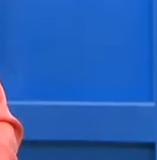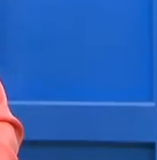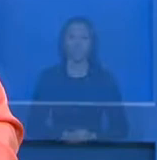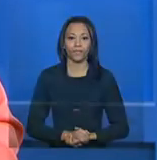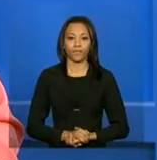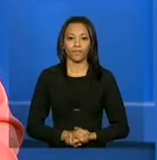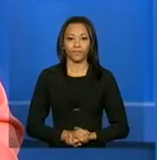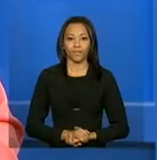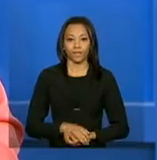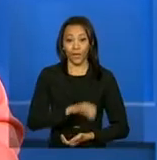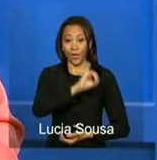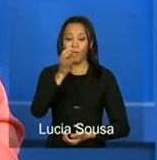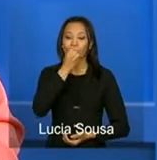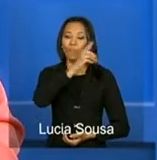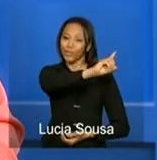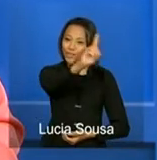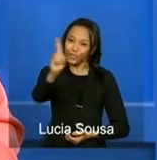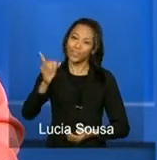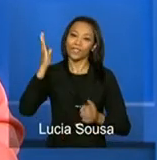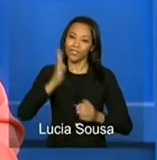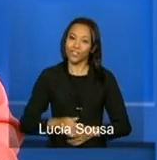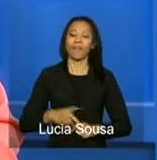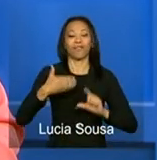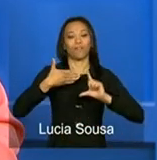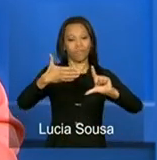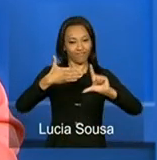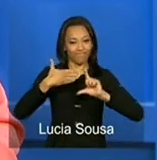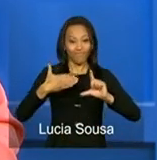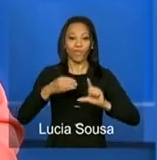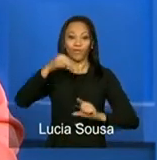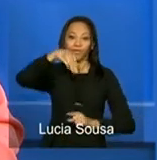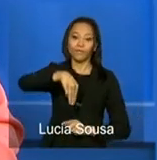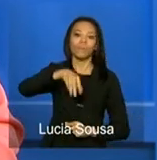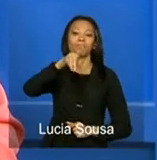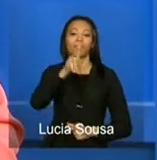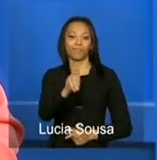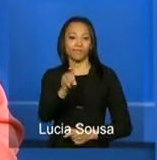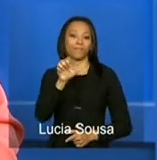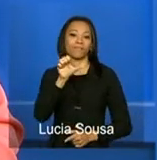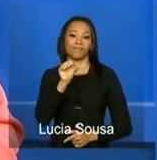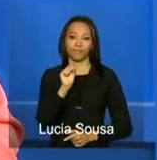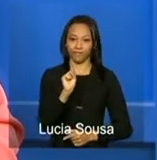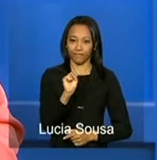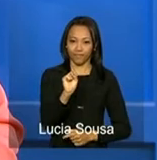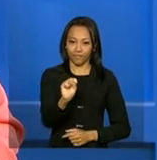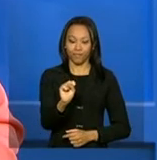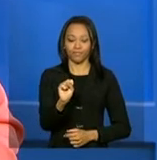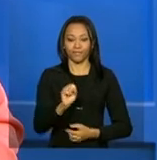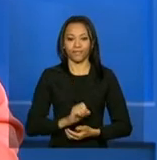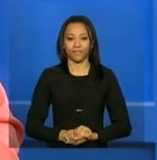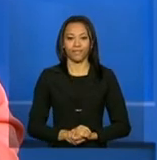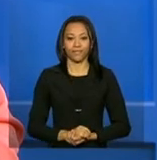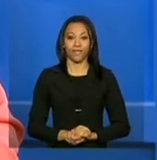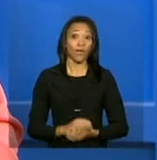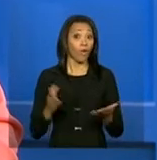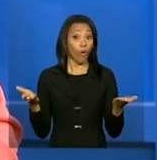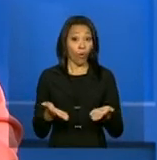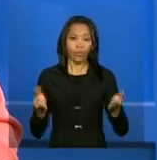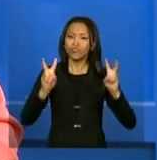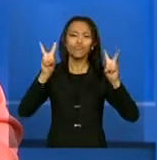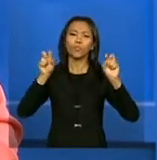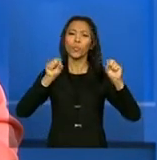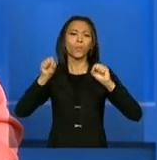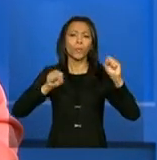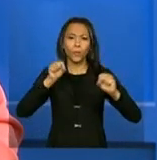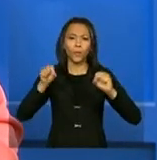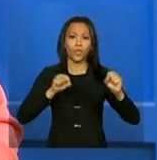Olá, bom dia! Está no ar mais uma teleconferência do Ministério do Desenvolvimento Social e Combate à Fome. Hoje vamos falar